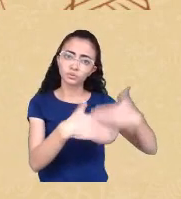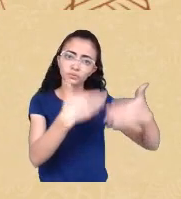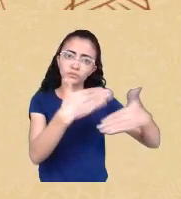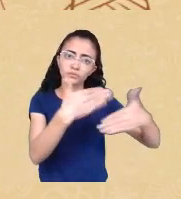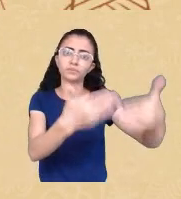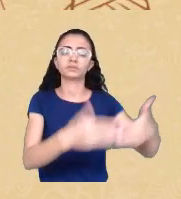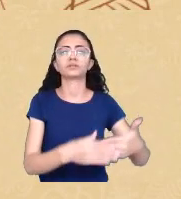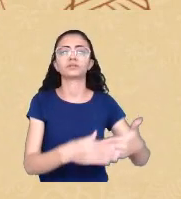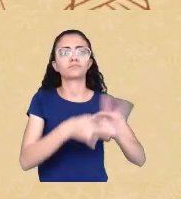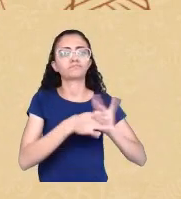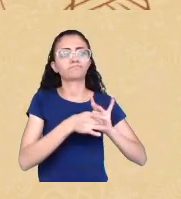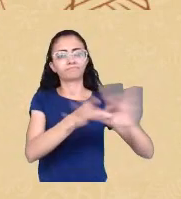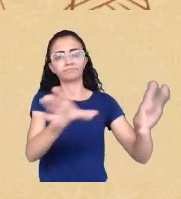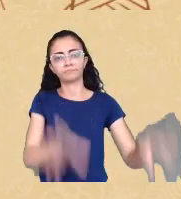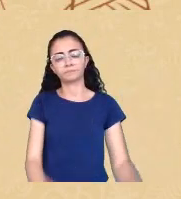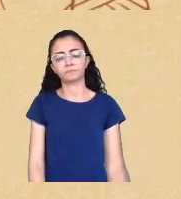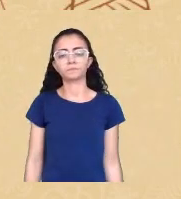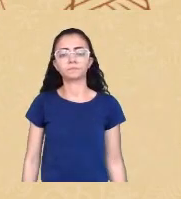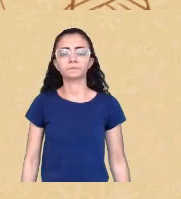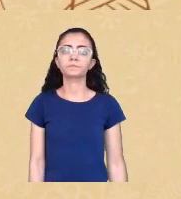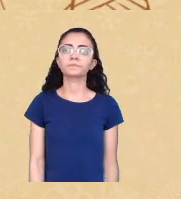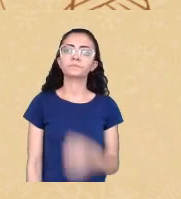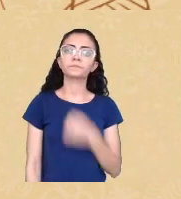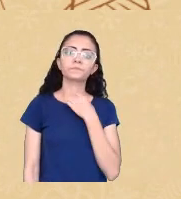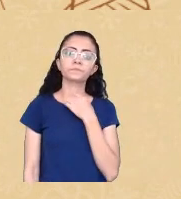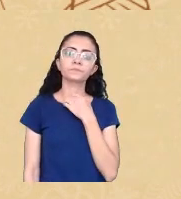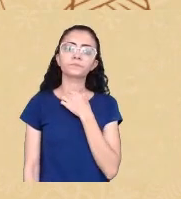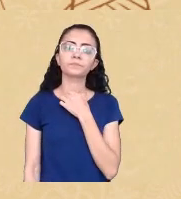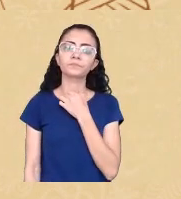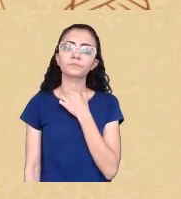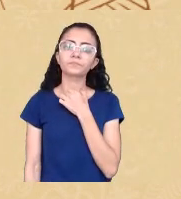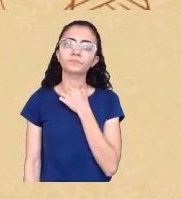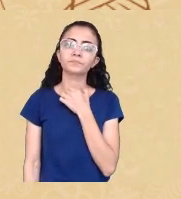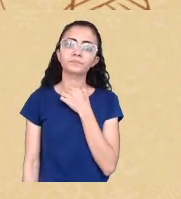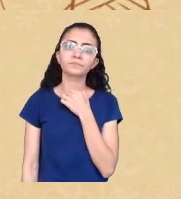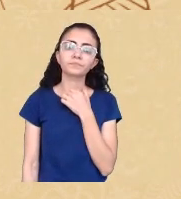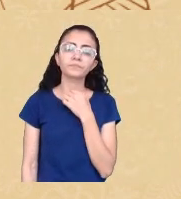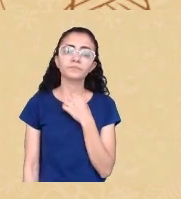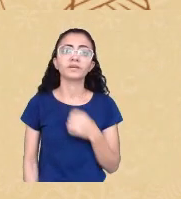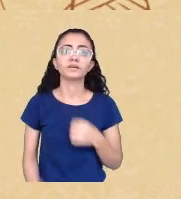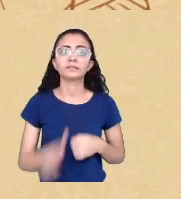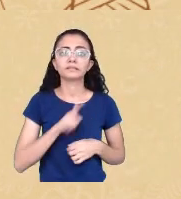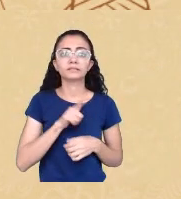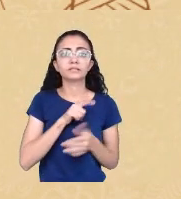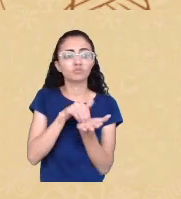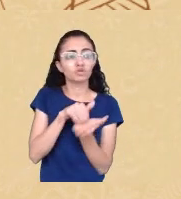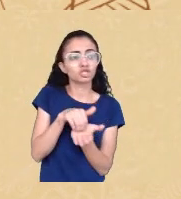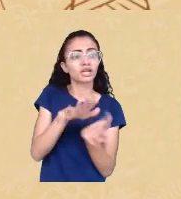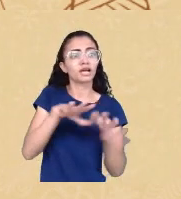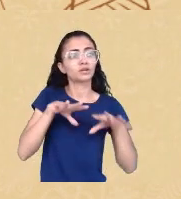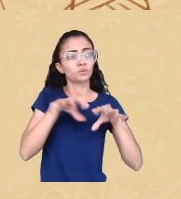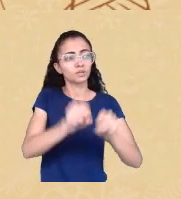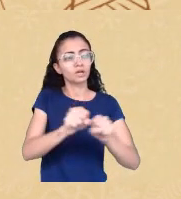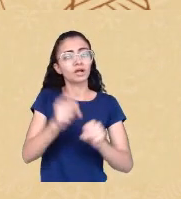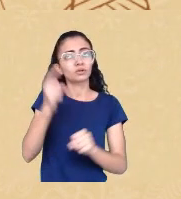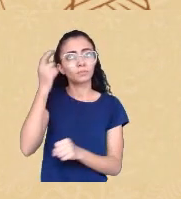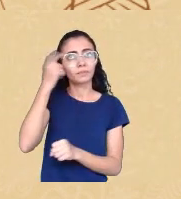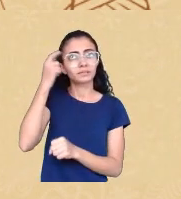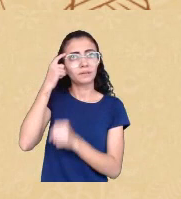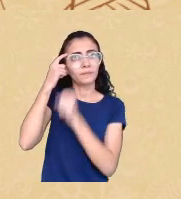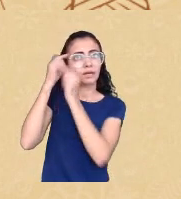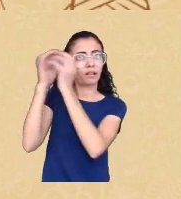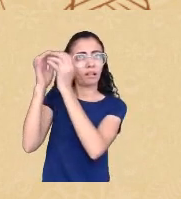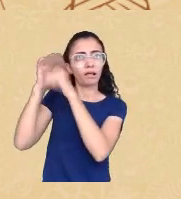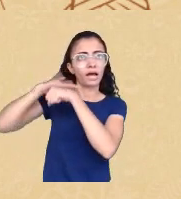que haja uma decolonialidade dos nossos pensamentos racistas e que nós